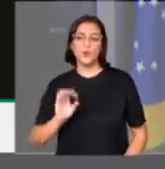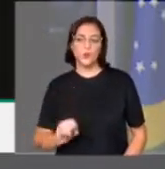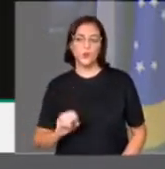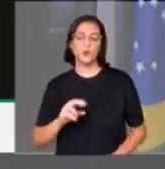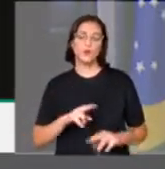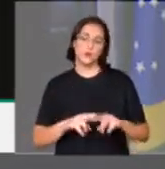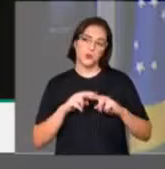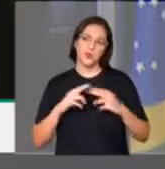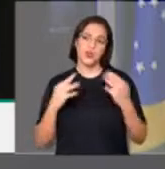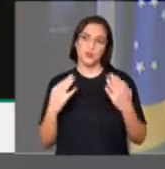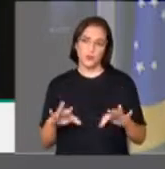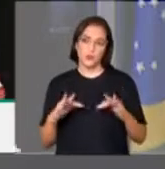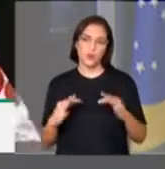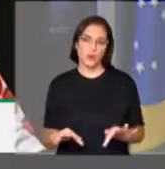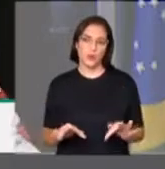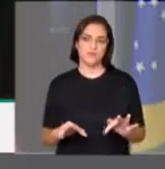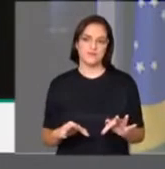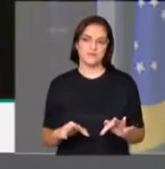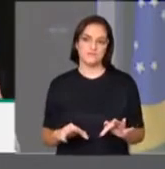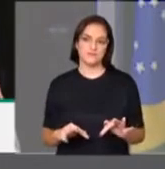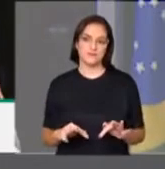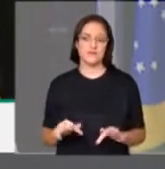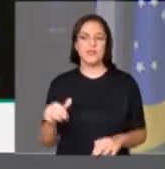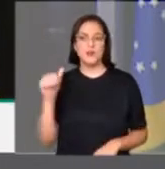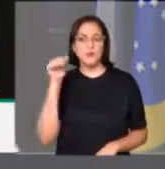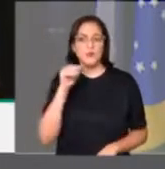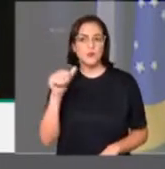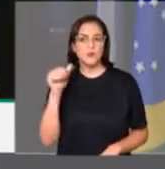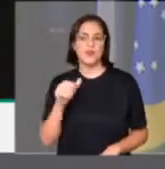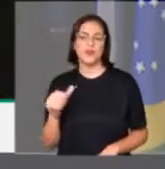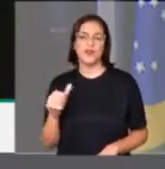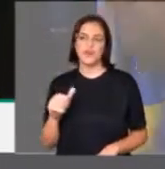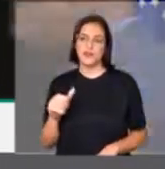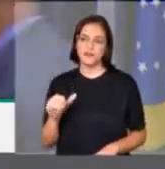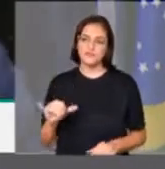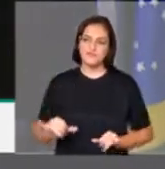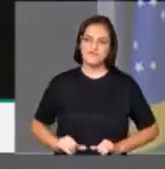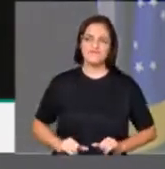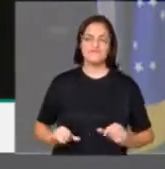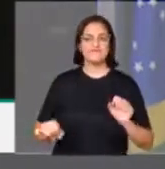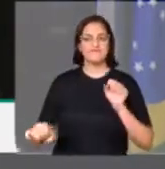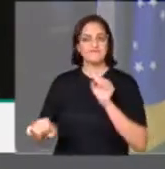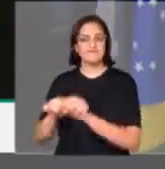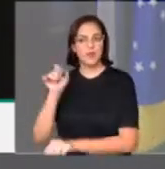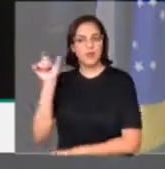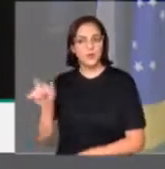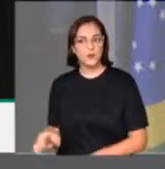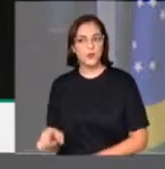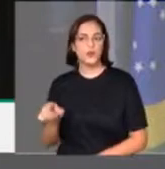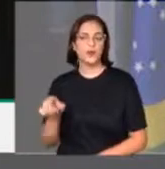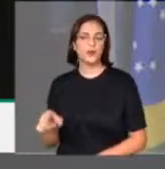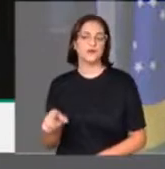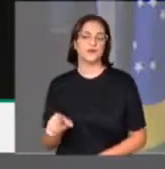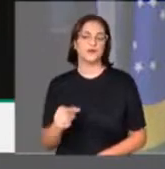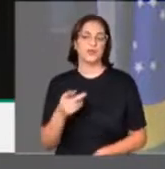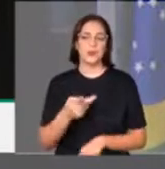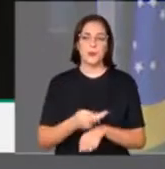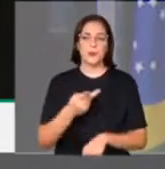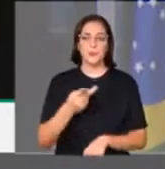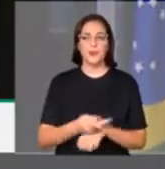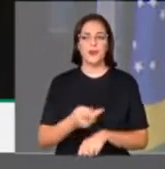execução de uma mulher eleita. Esse prêmio é um prêmio que leva o nome de uma mulher